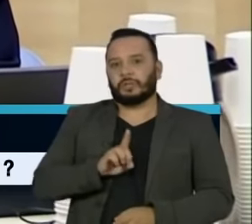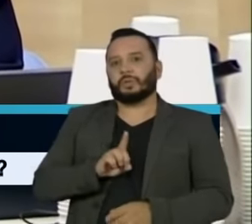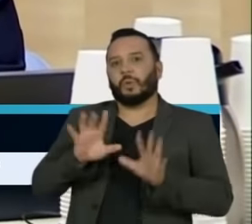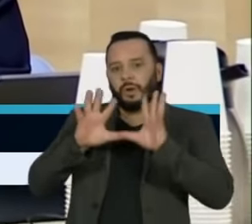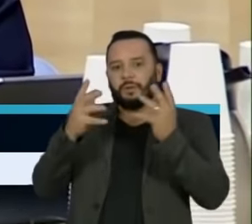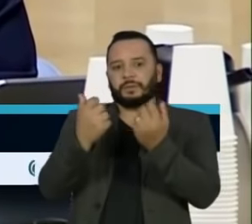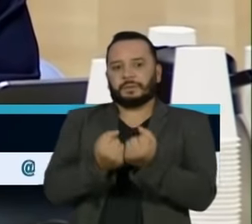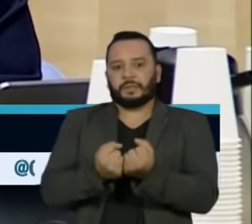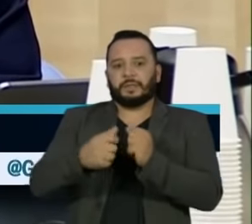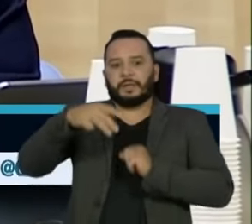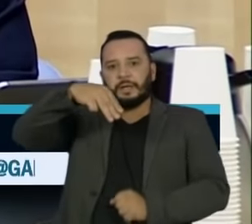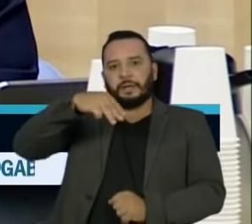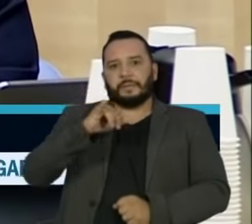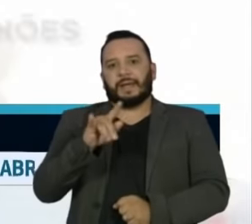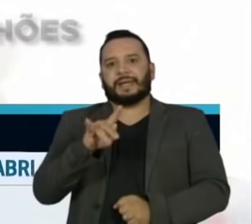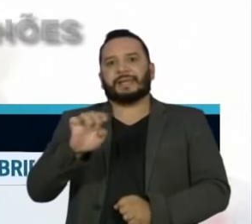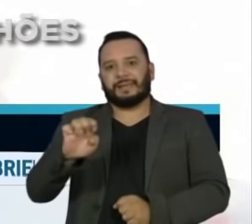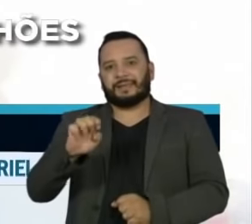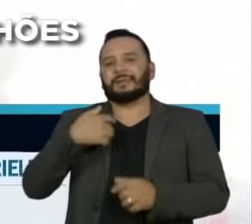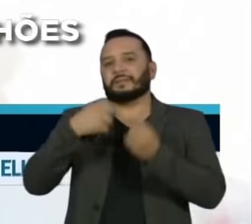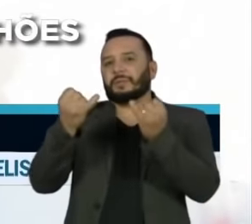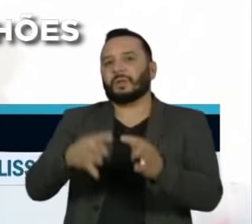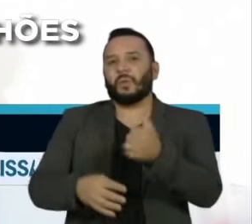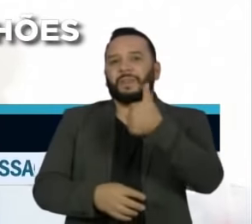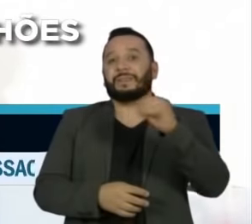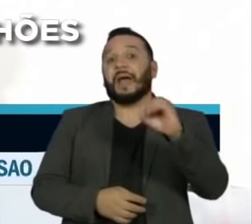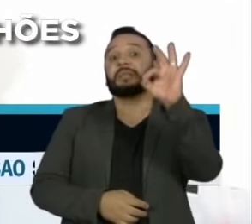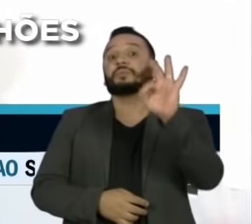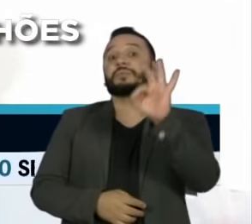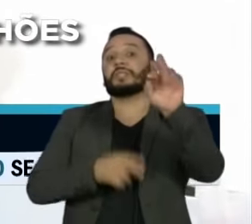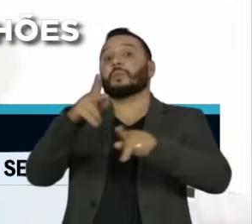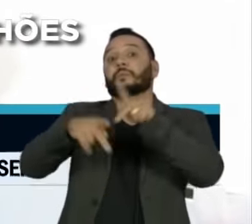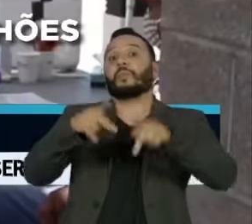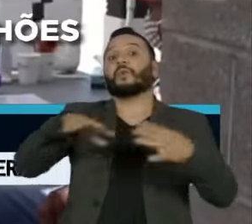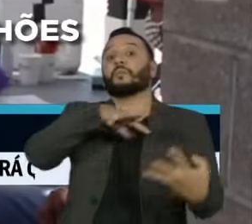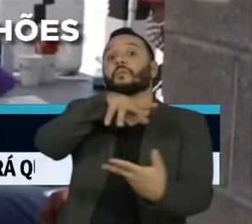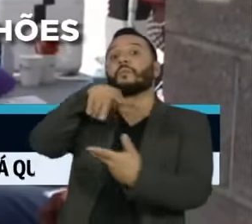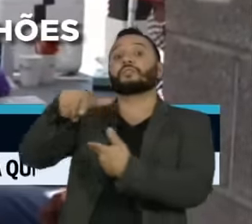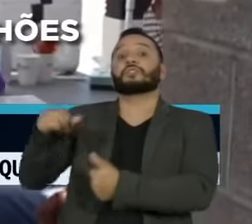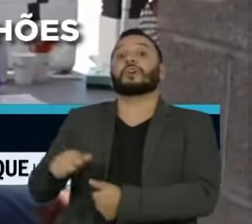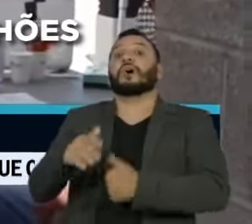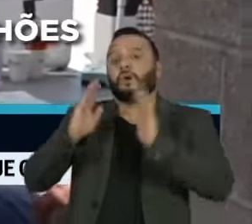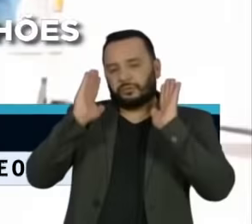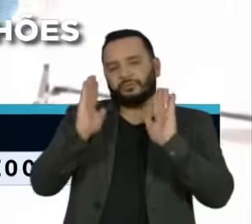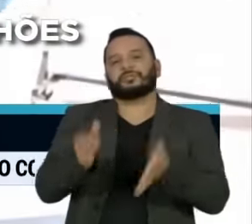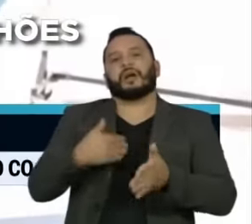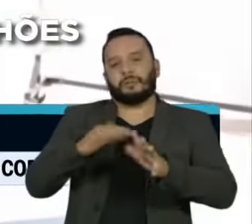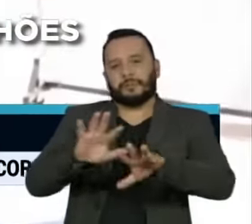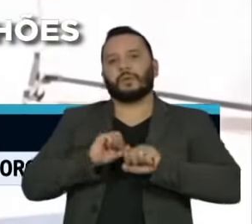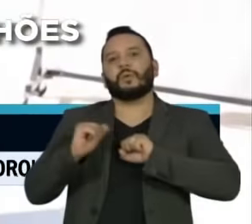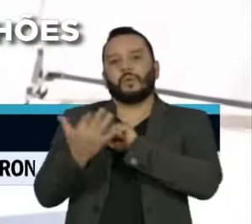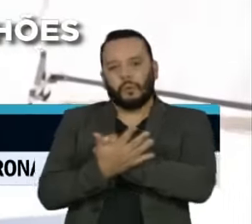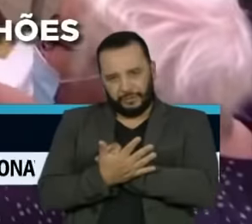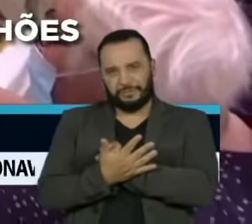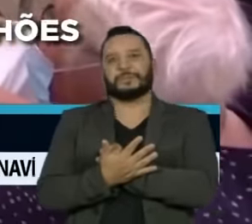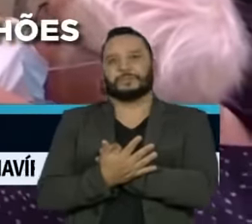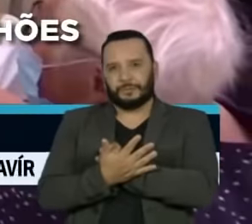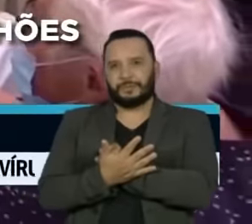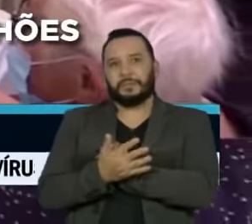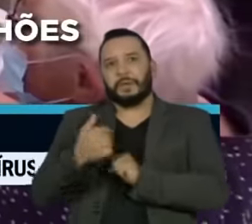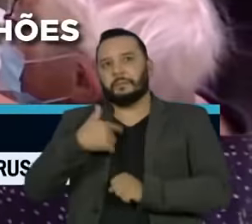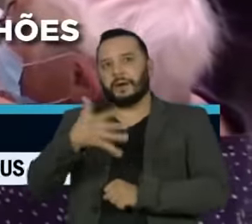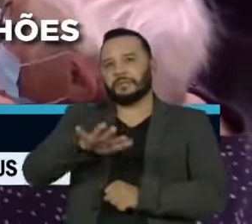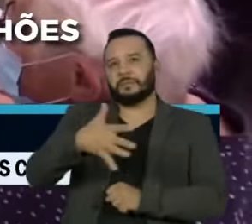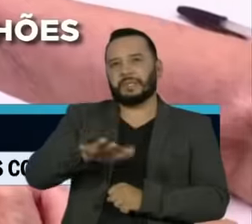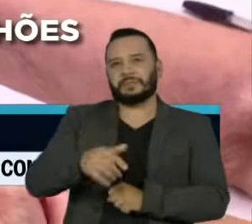OMS, Mike Ryan. Segundo ele, 10% da população do planeta pode já ter contraído o novo coronavírus, ou